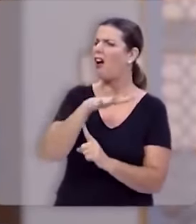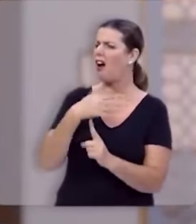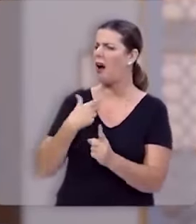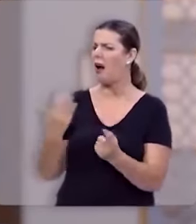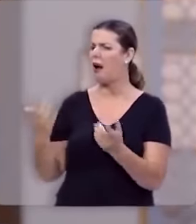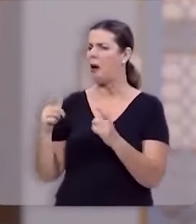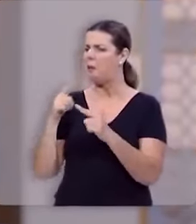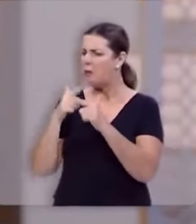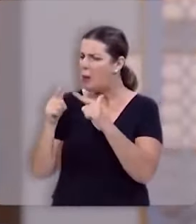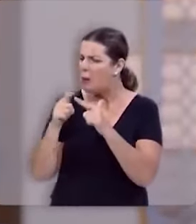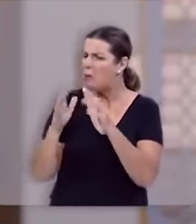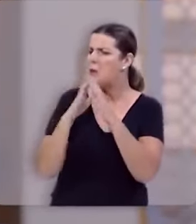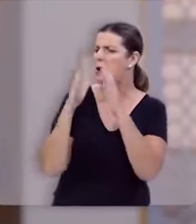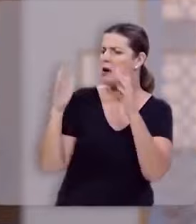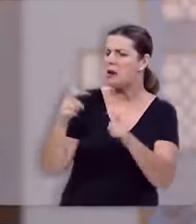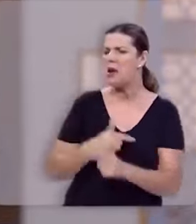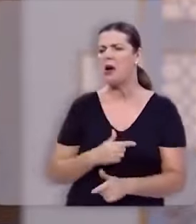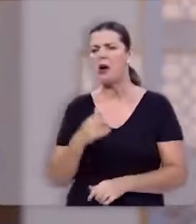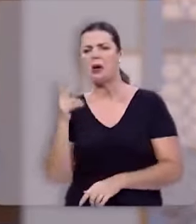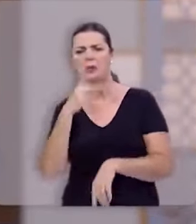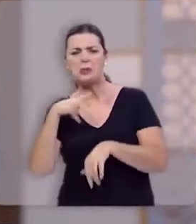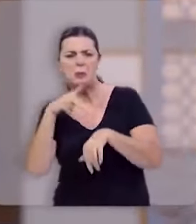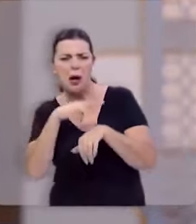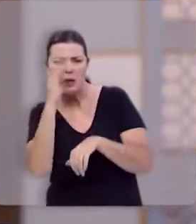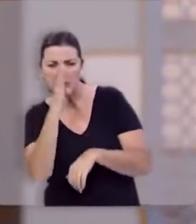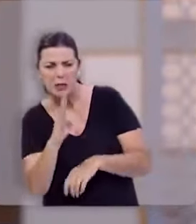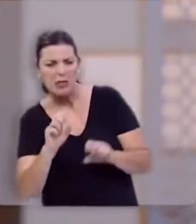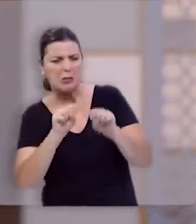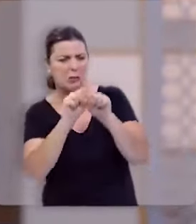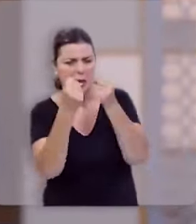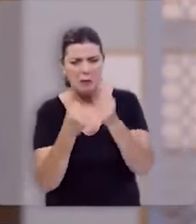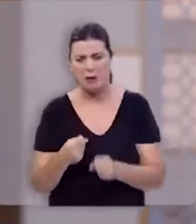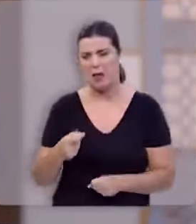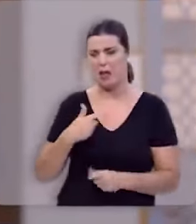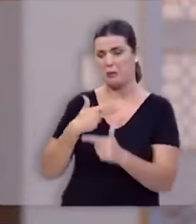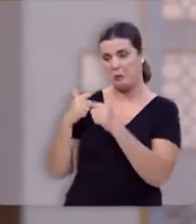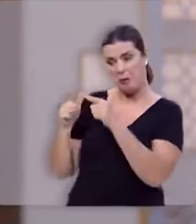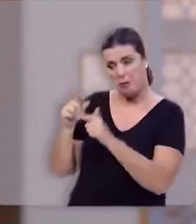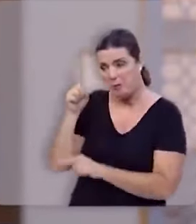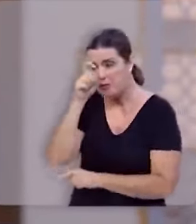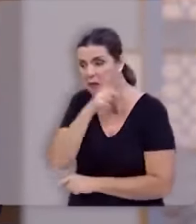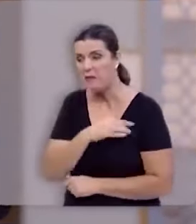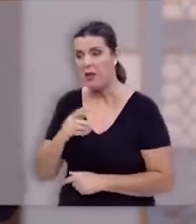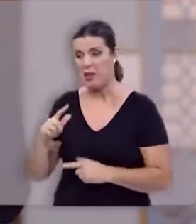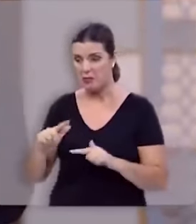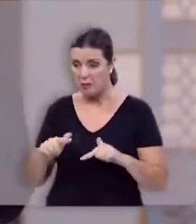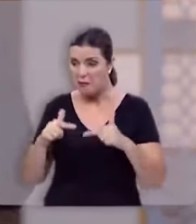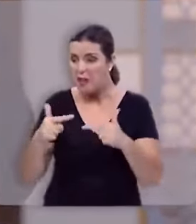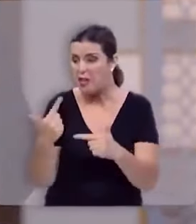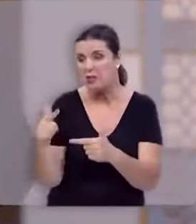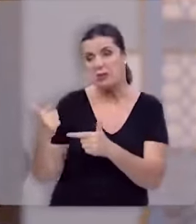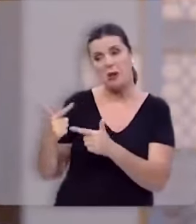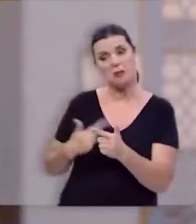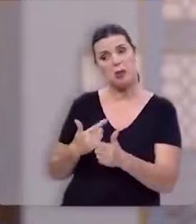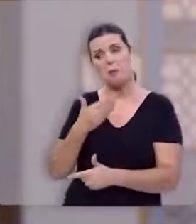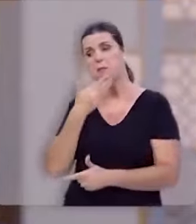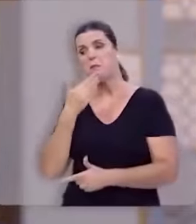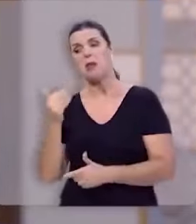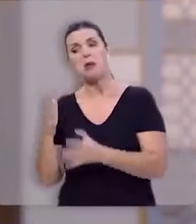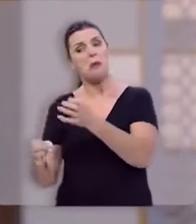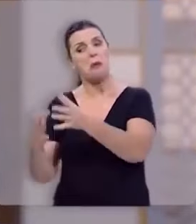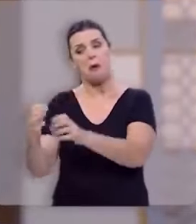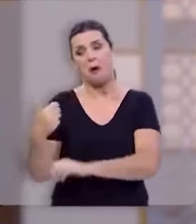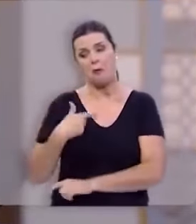quebrado a situação é difícil você não vai para frente é melhor você não enfrentar as lutas